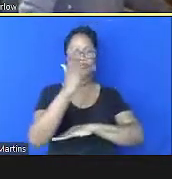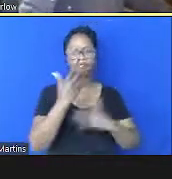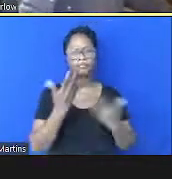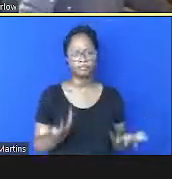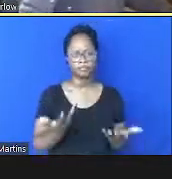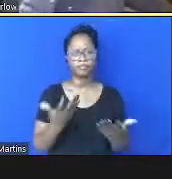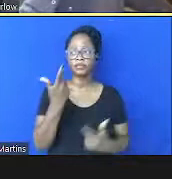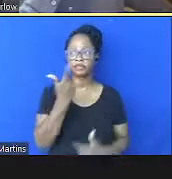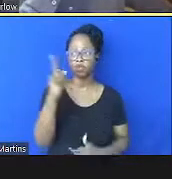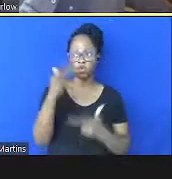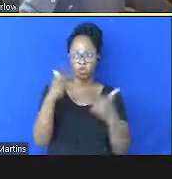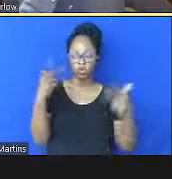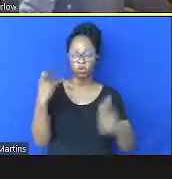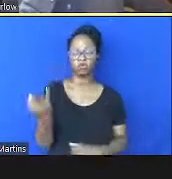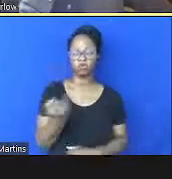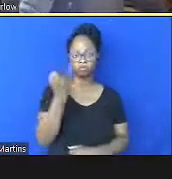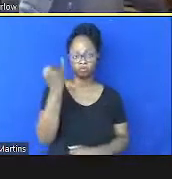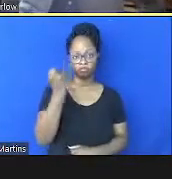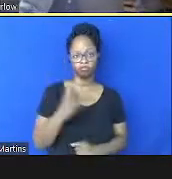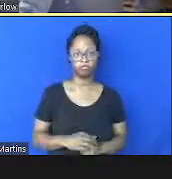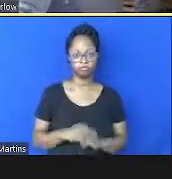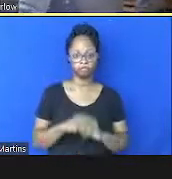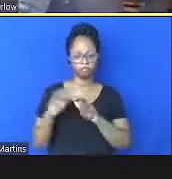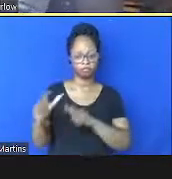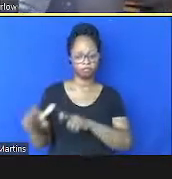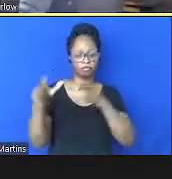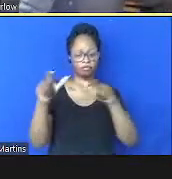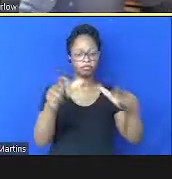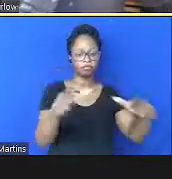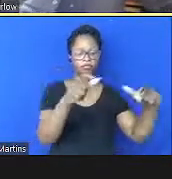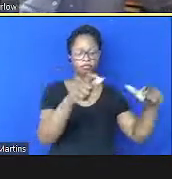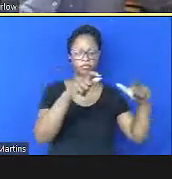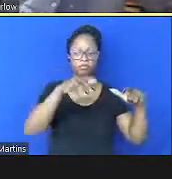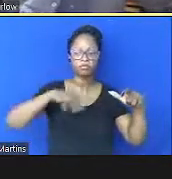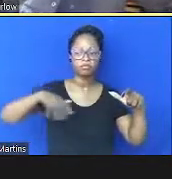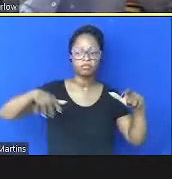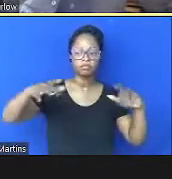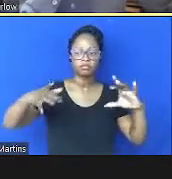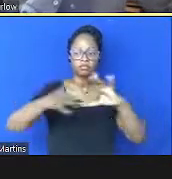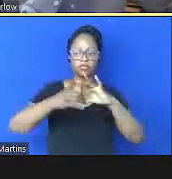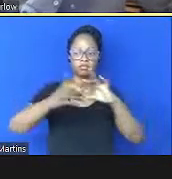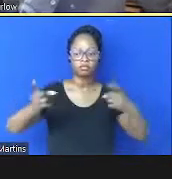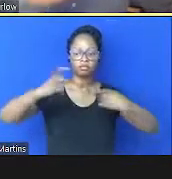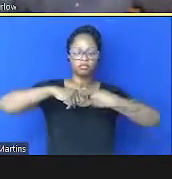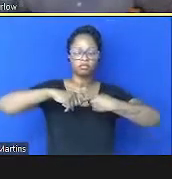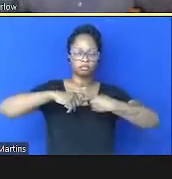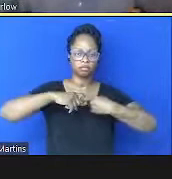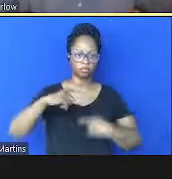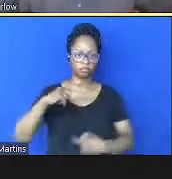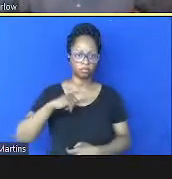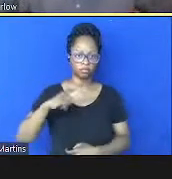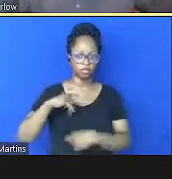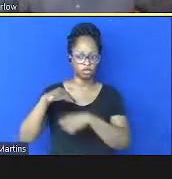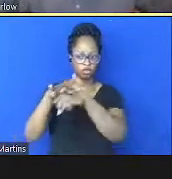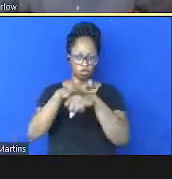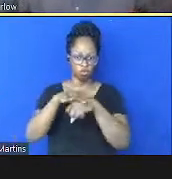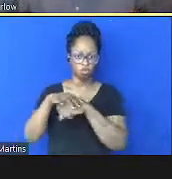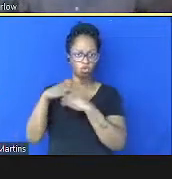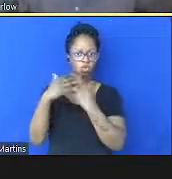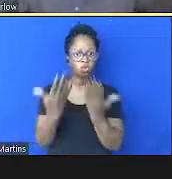outra coisa importante nesse espaço da aliança com doenças não transmissíveis seria